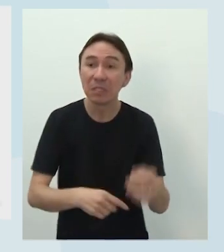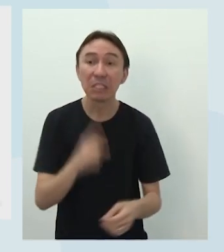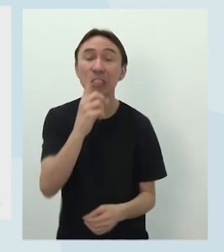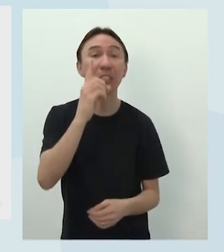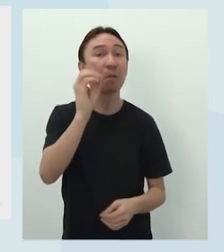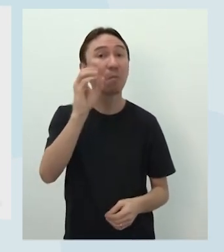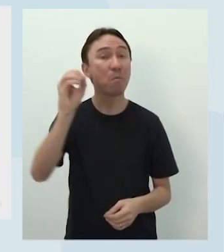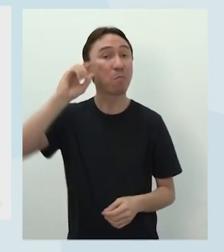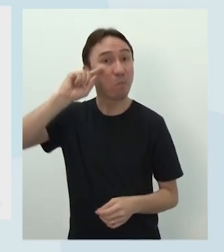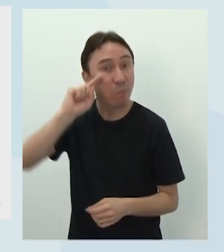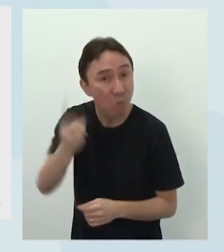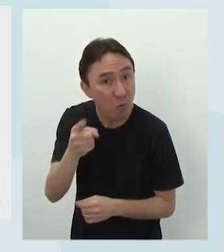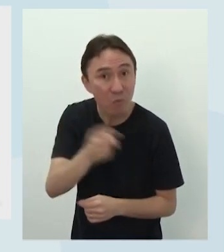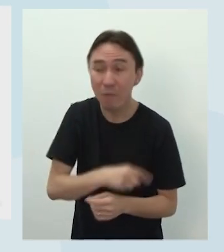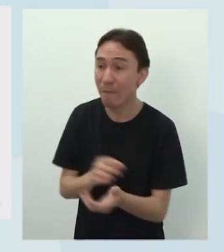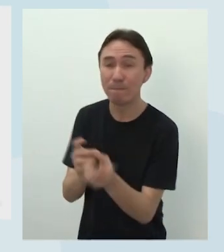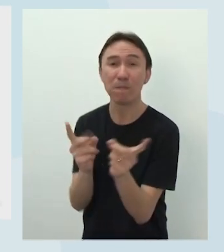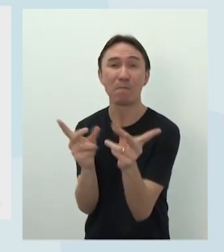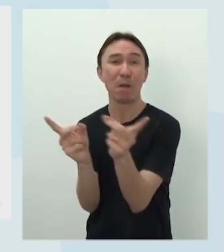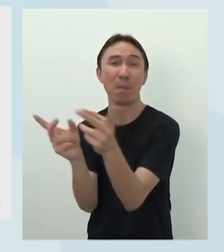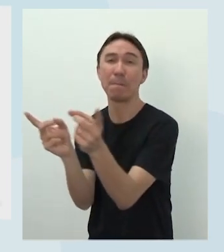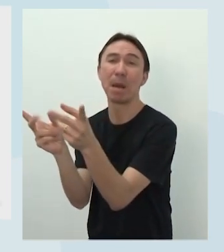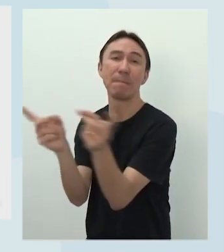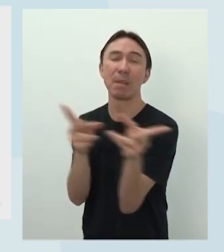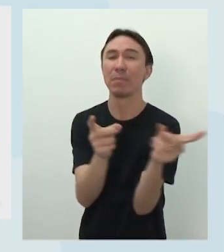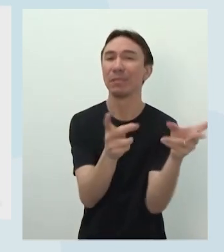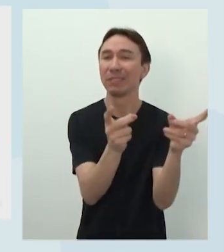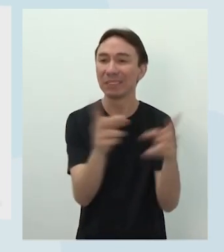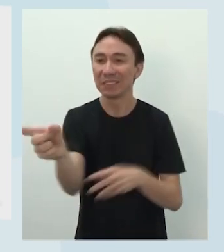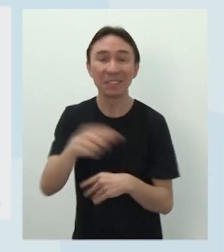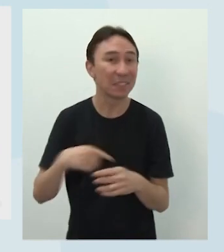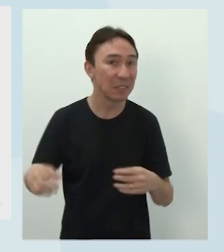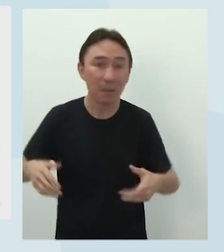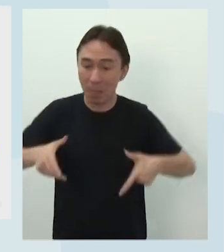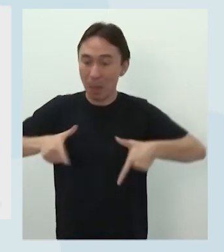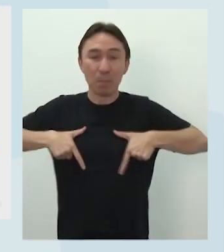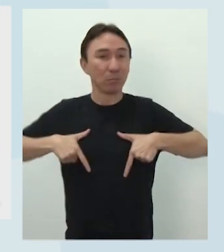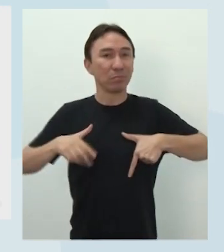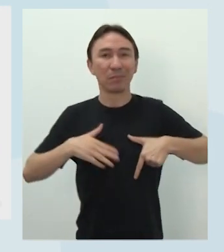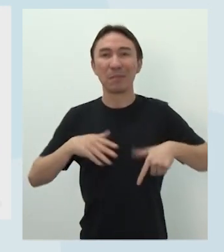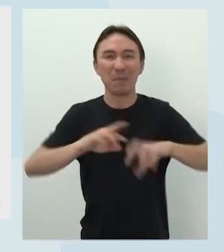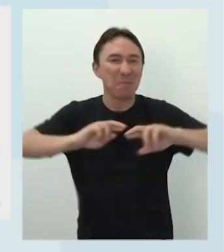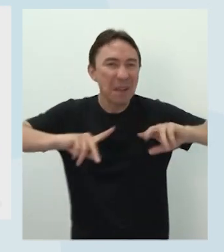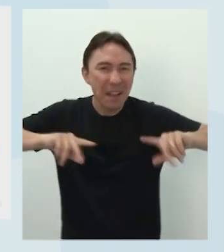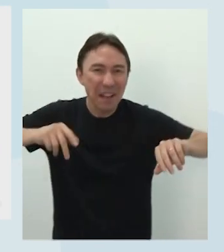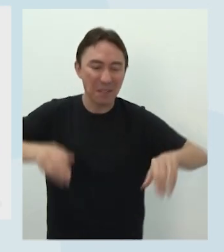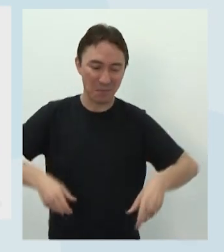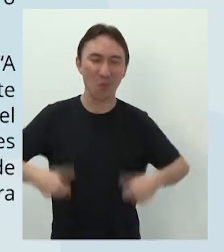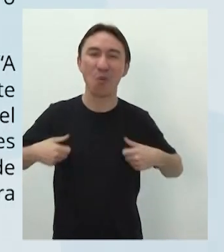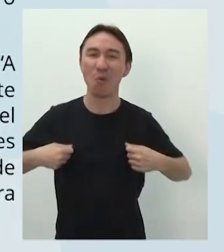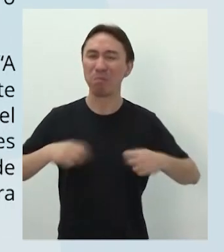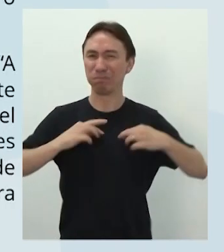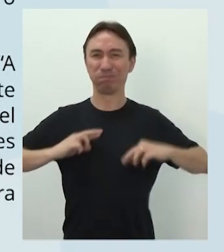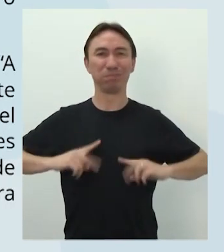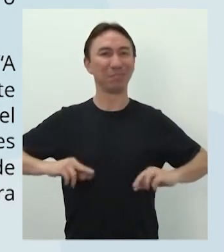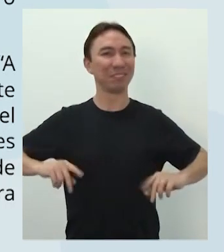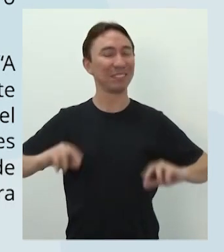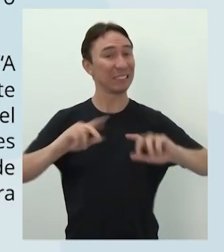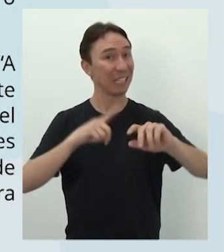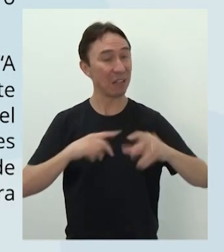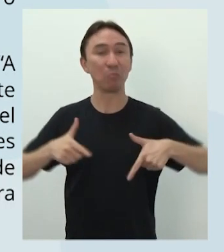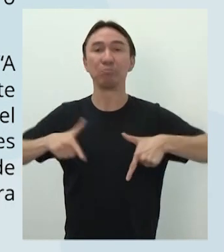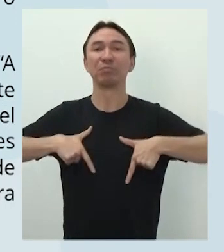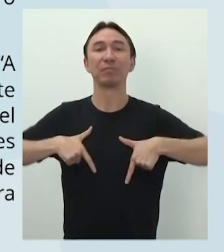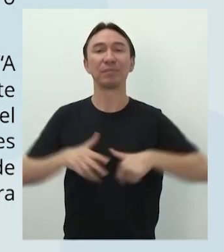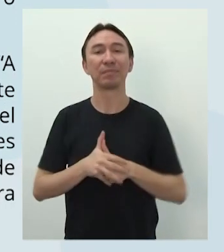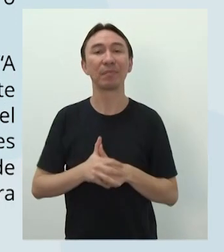E o bichinho amarelo virou um sucesso, tendo a imagem estampada em camisetas, lancheiras, pijamas, entre outros itens. A